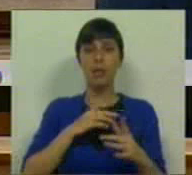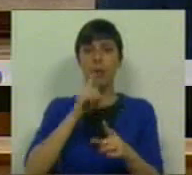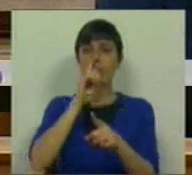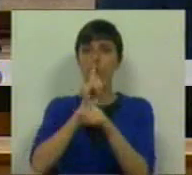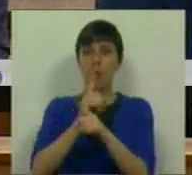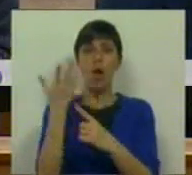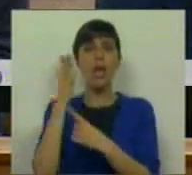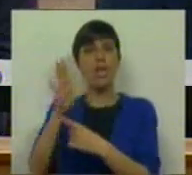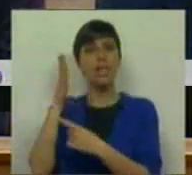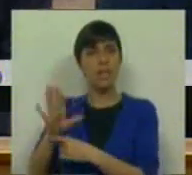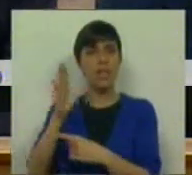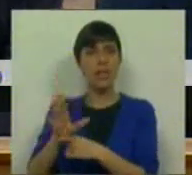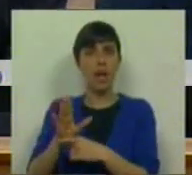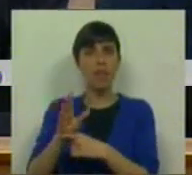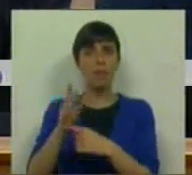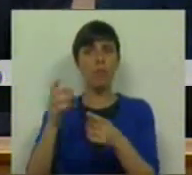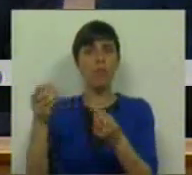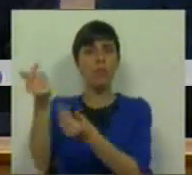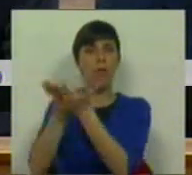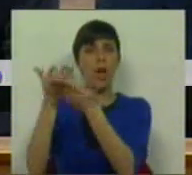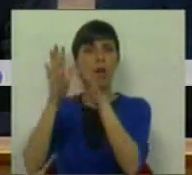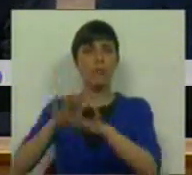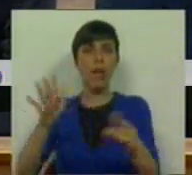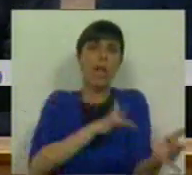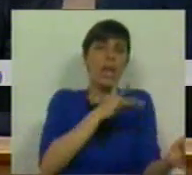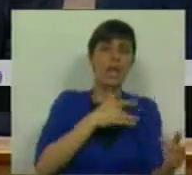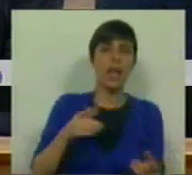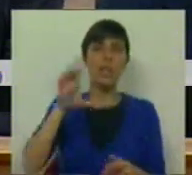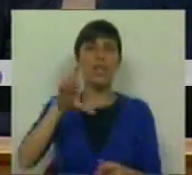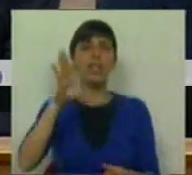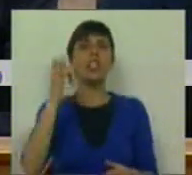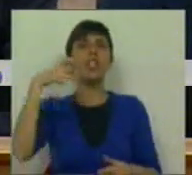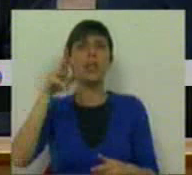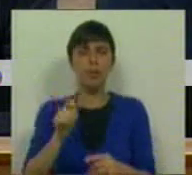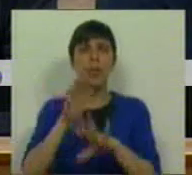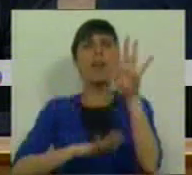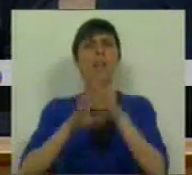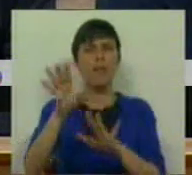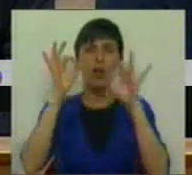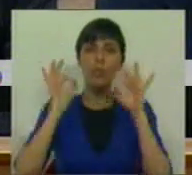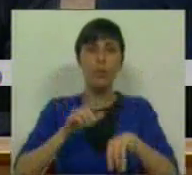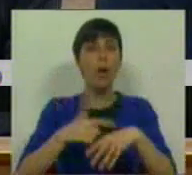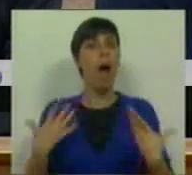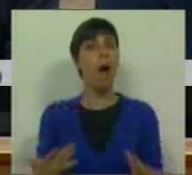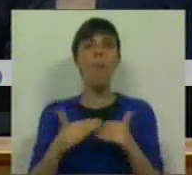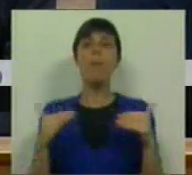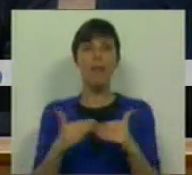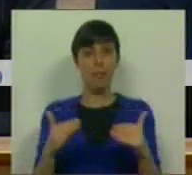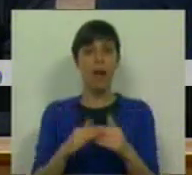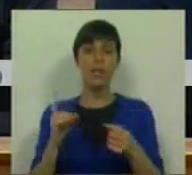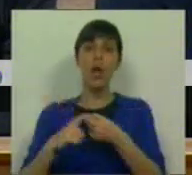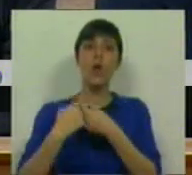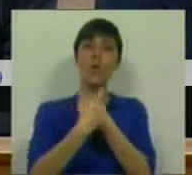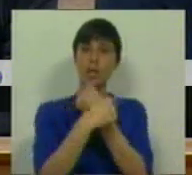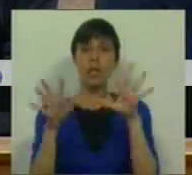grandes exemplos de prosperidade económica, Irlanda e Chipre. E faça isto no exato momento em que, na